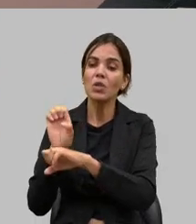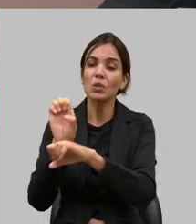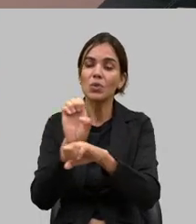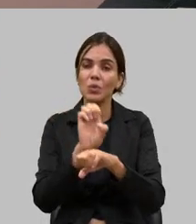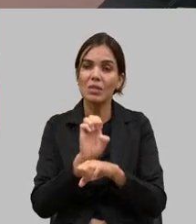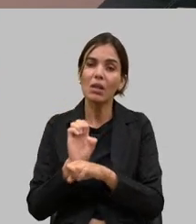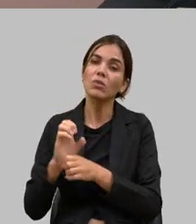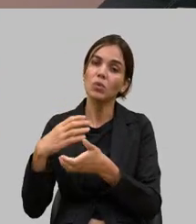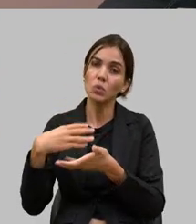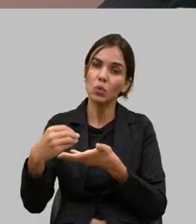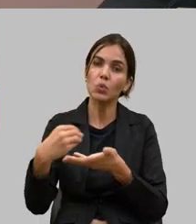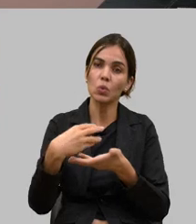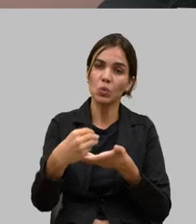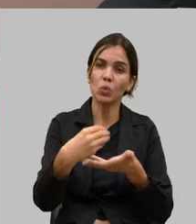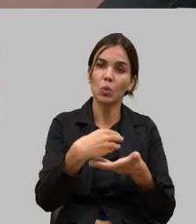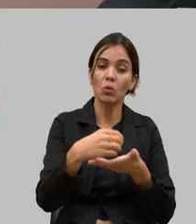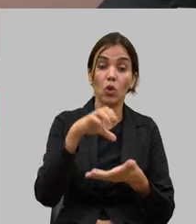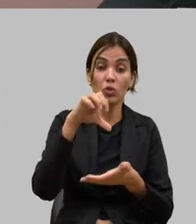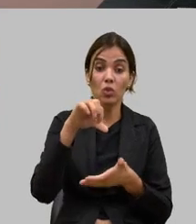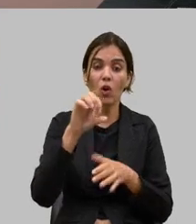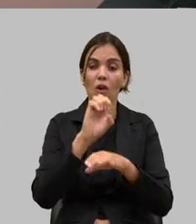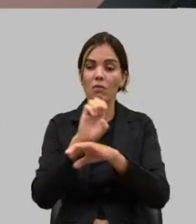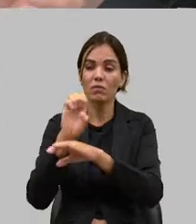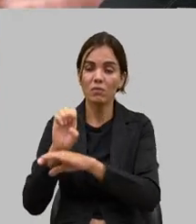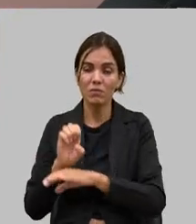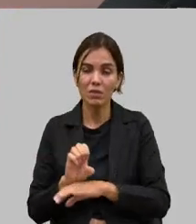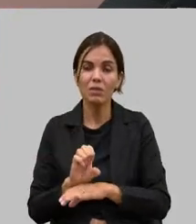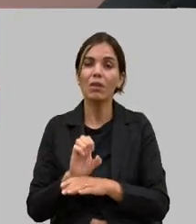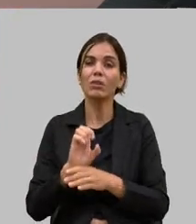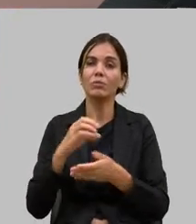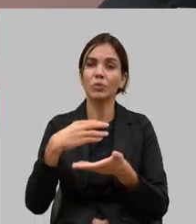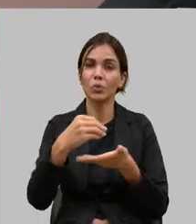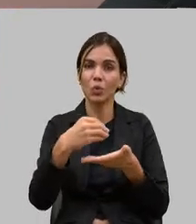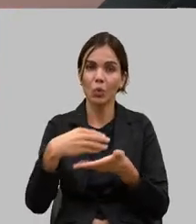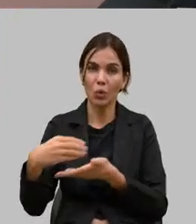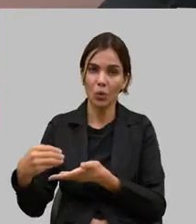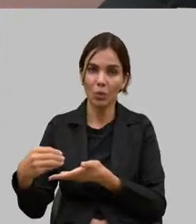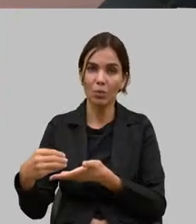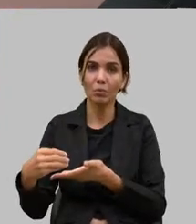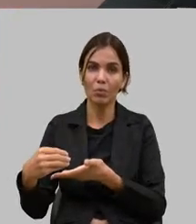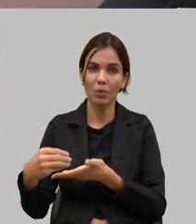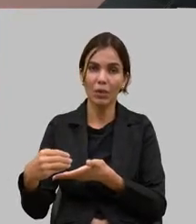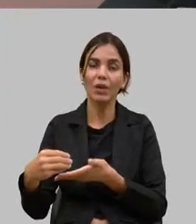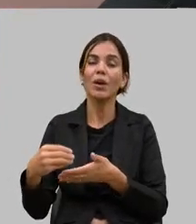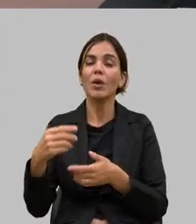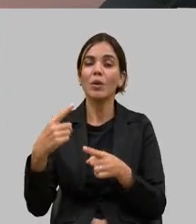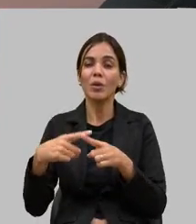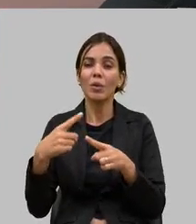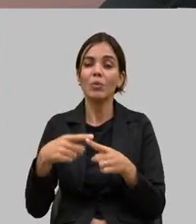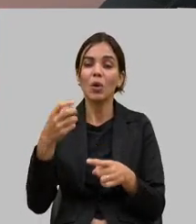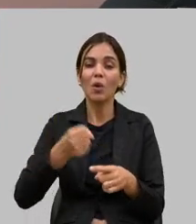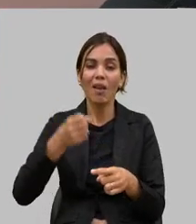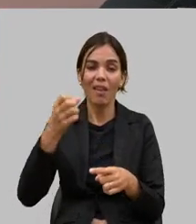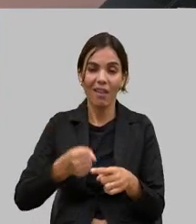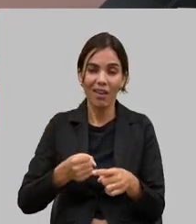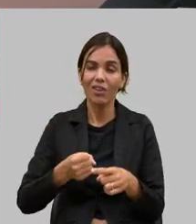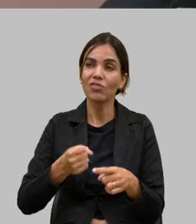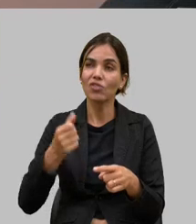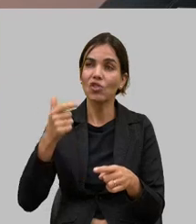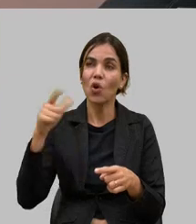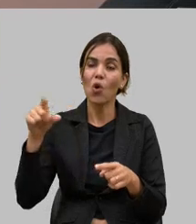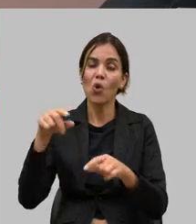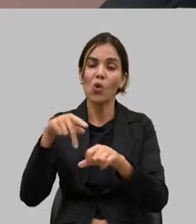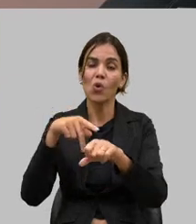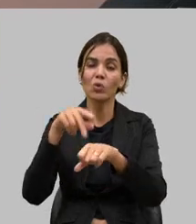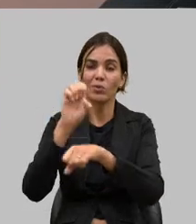copiaram na medida nove estados para poder essa triangulação de leite que entra através de outros estados não ser feita mas como eu disse